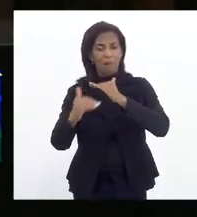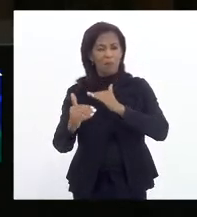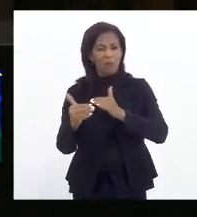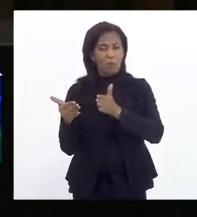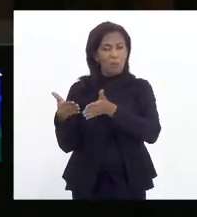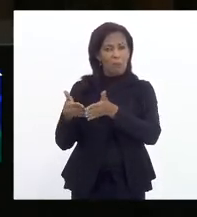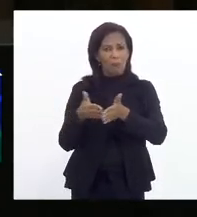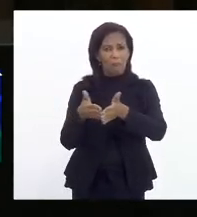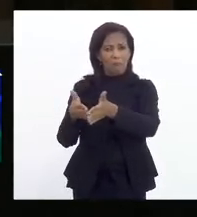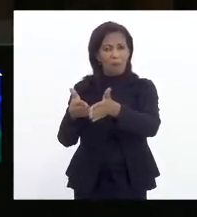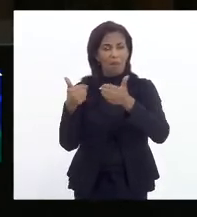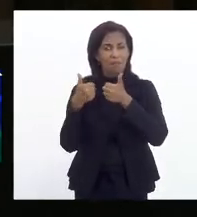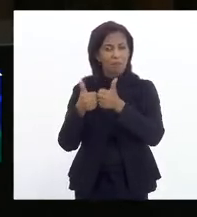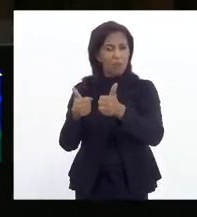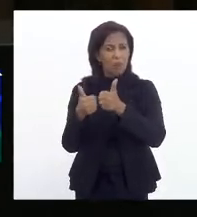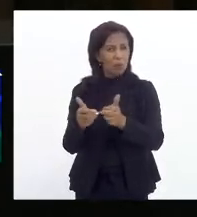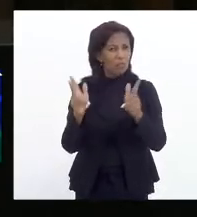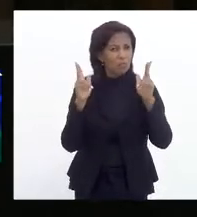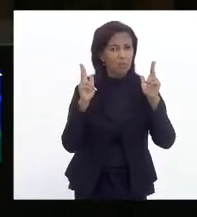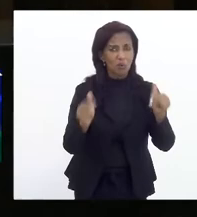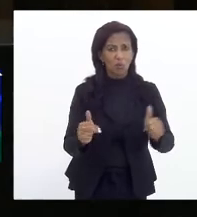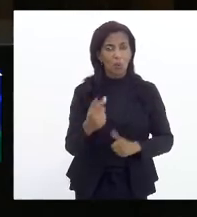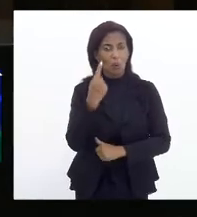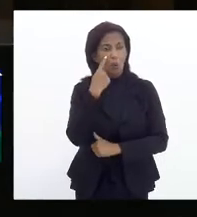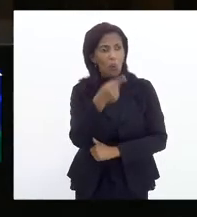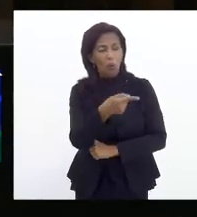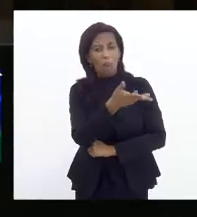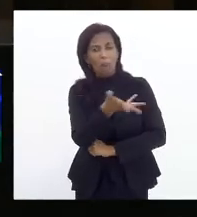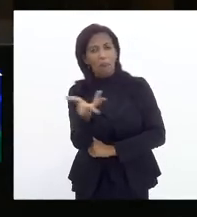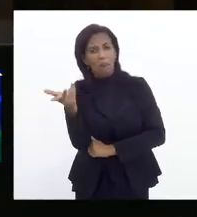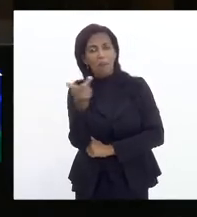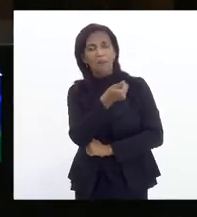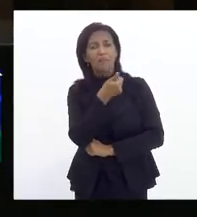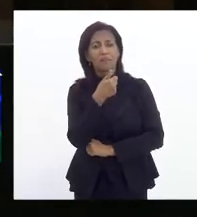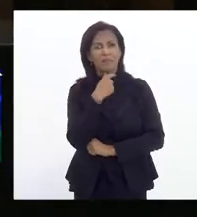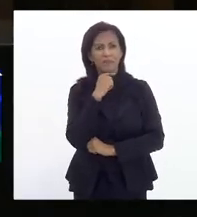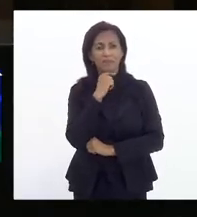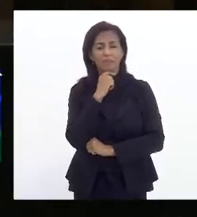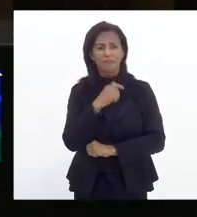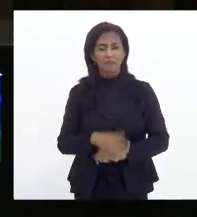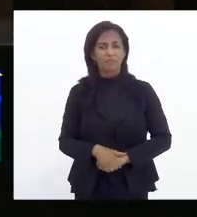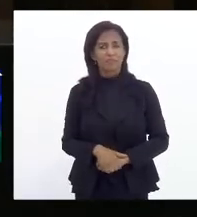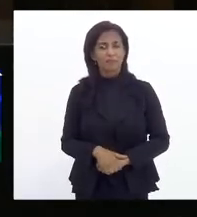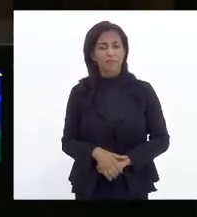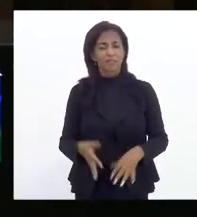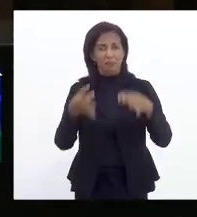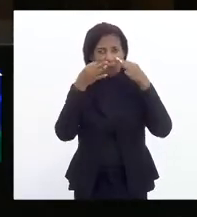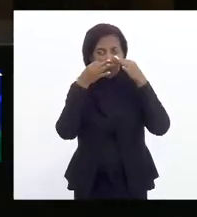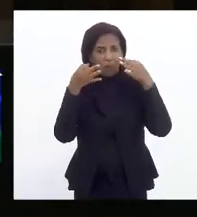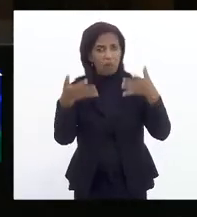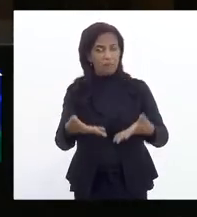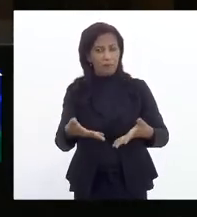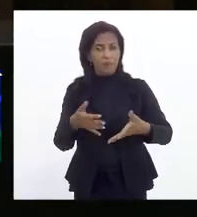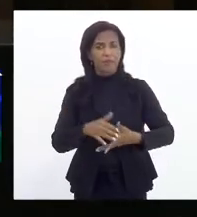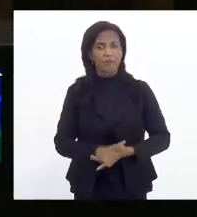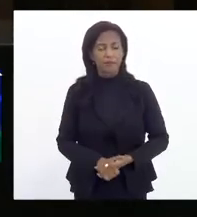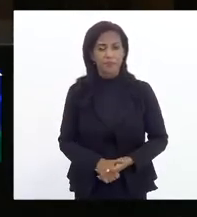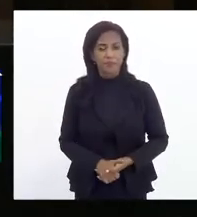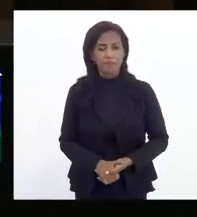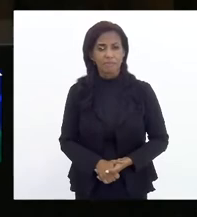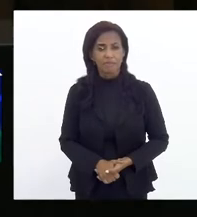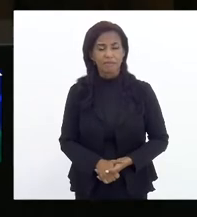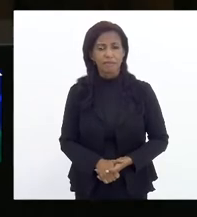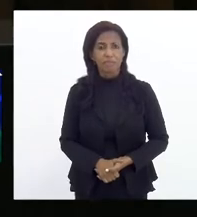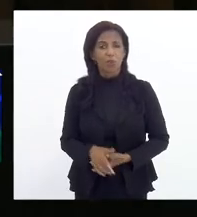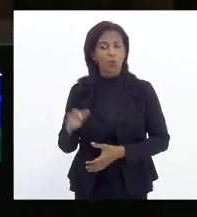idem. olha que maravilhosa chamada de atenção. O